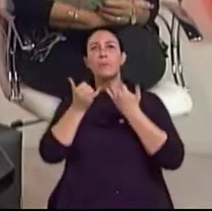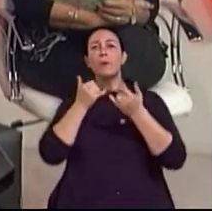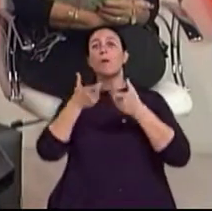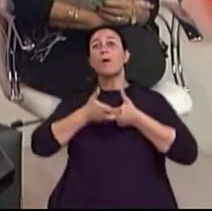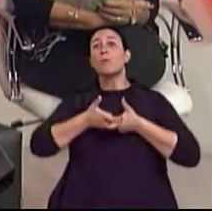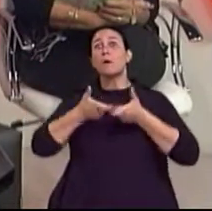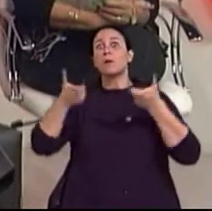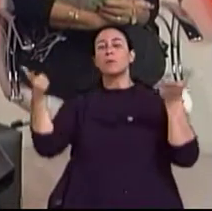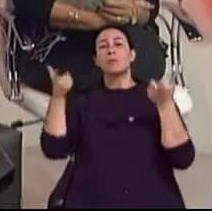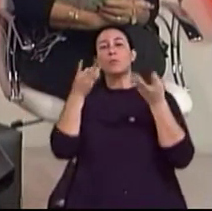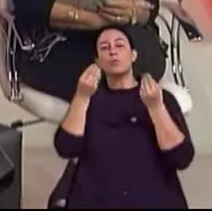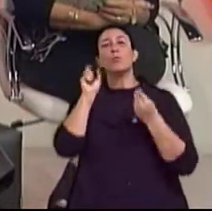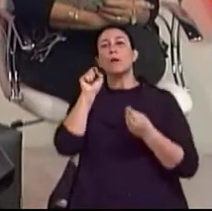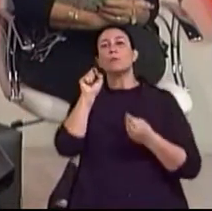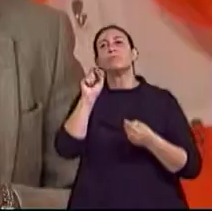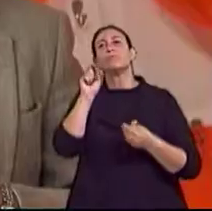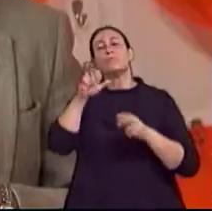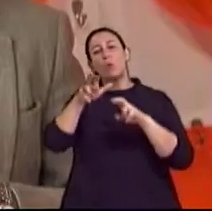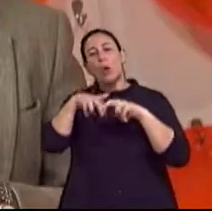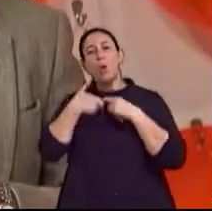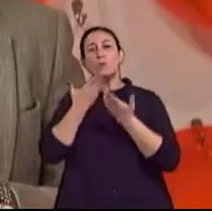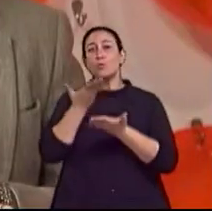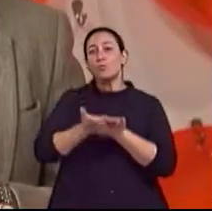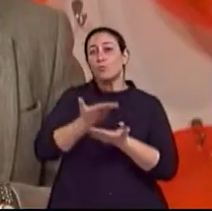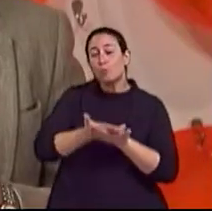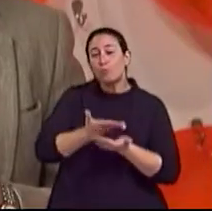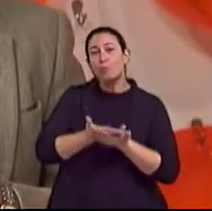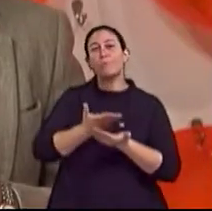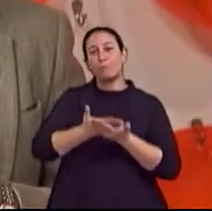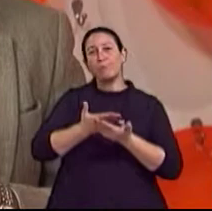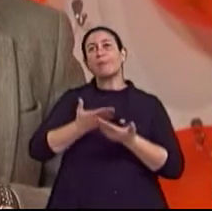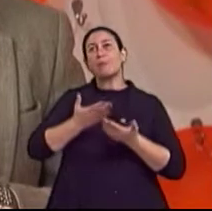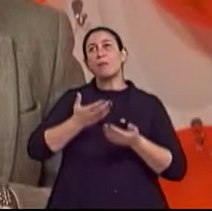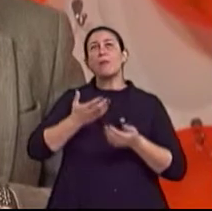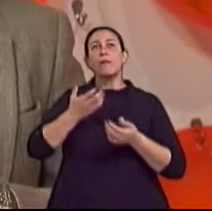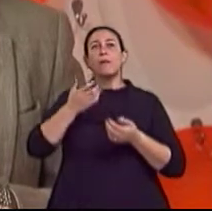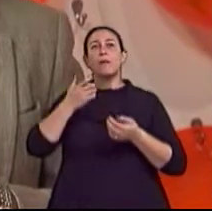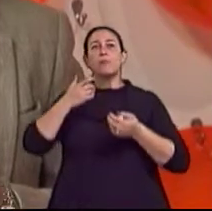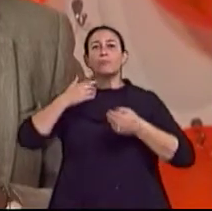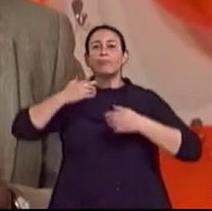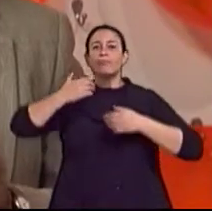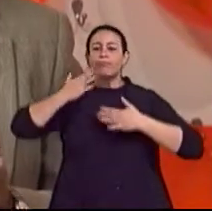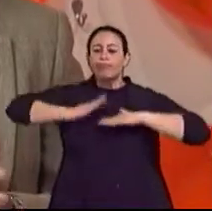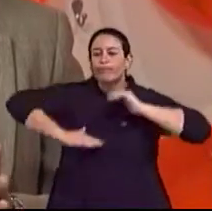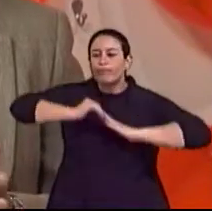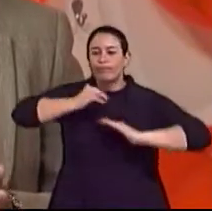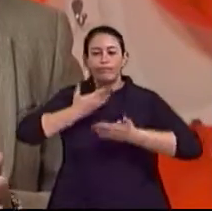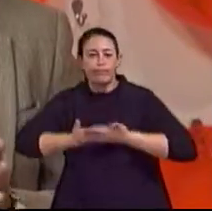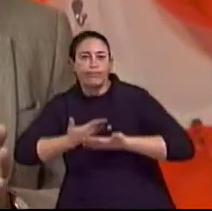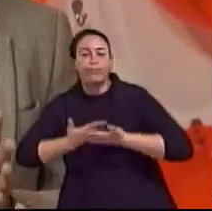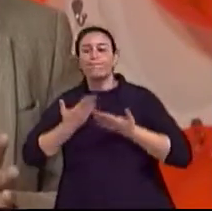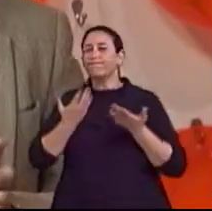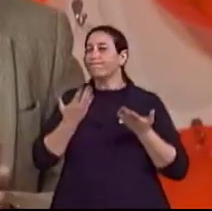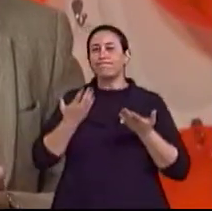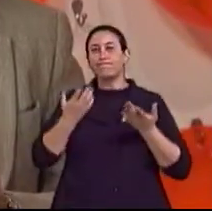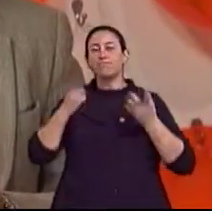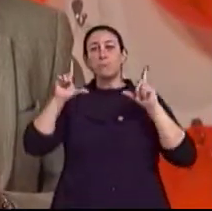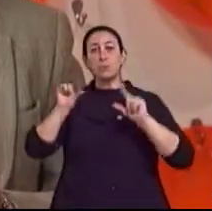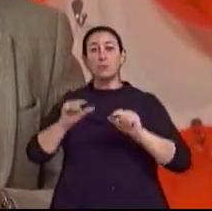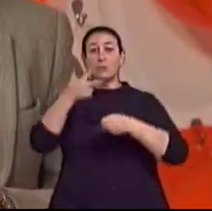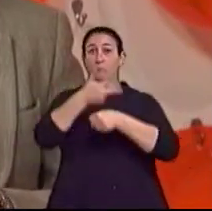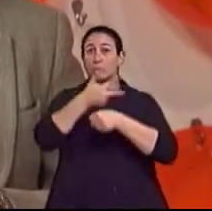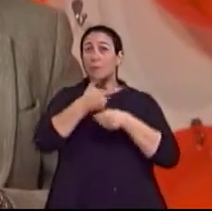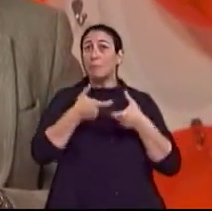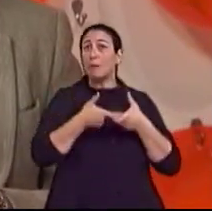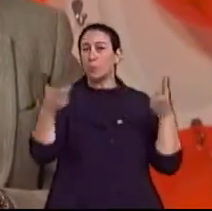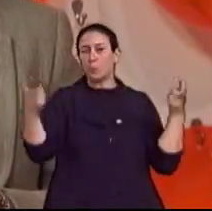nosso baixo nível de atividade intelectual, sobretudo entre os nossos idosos,